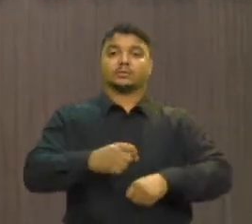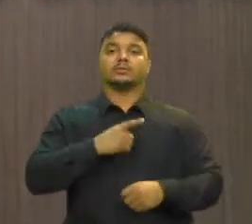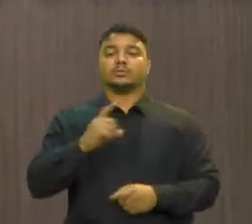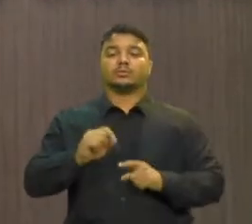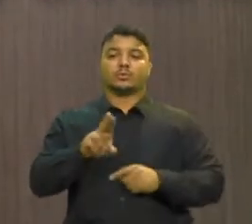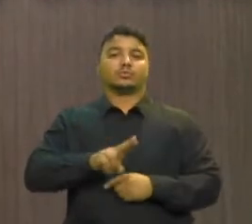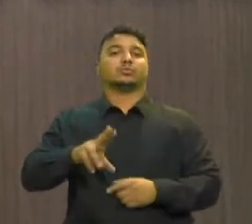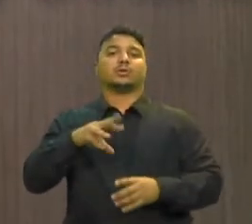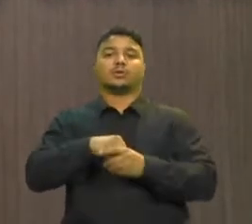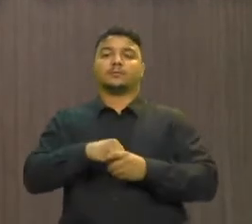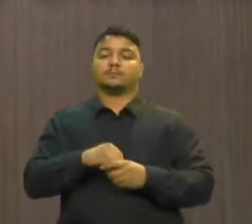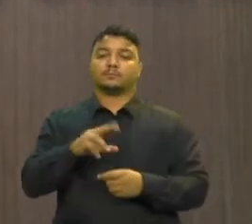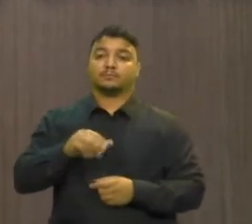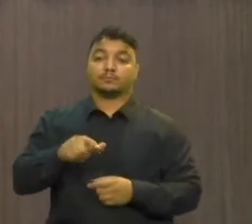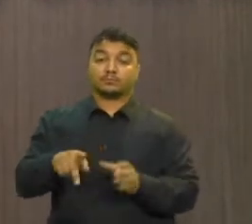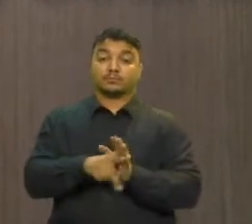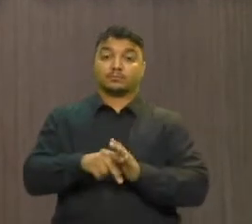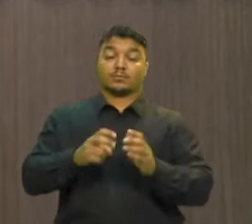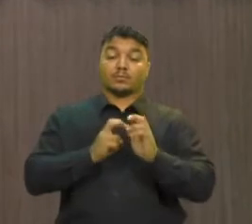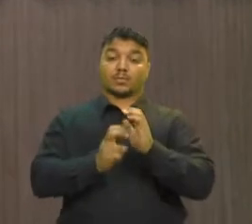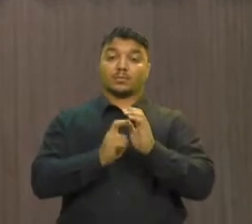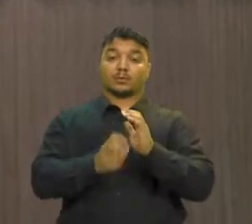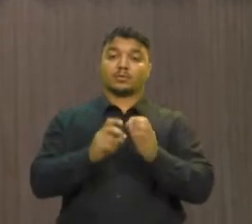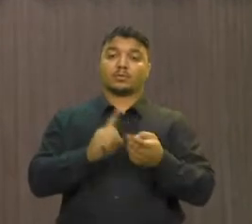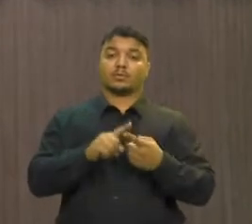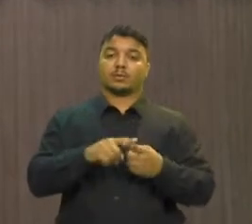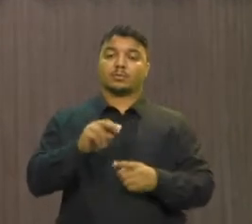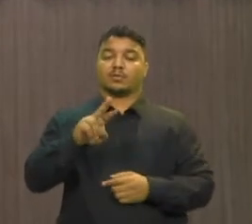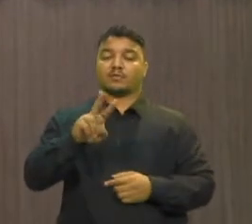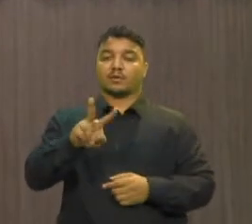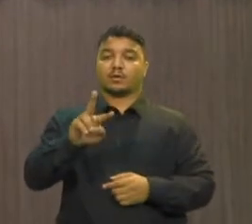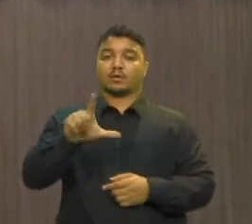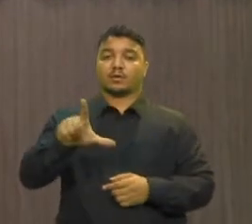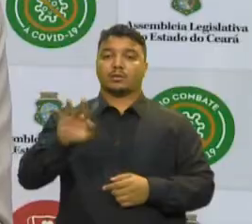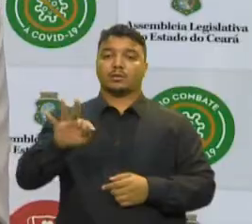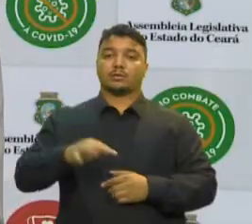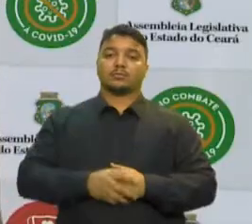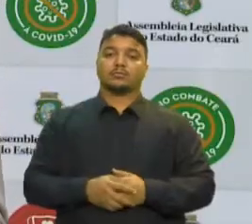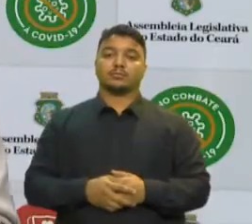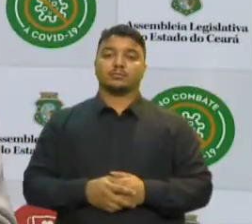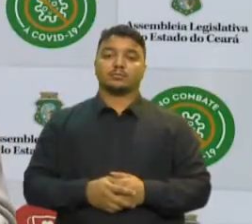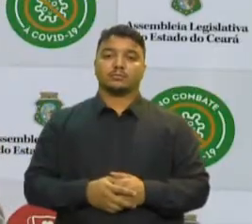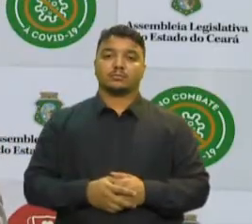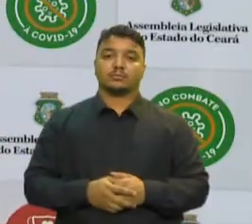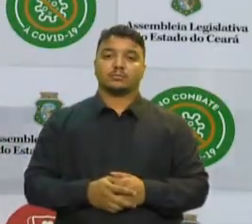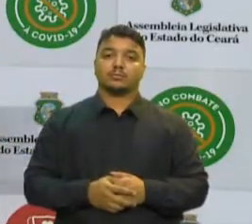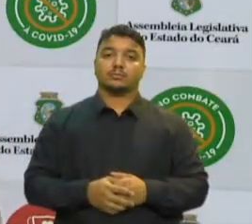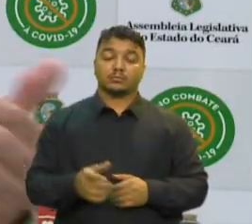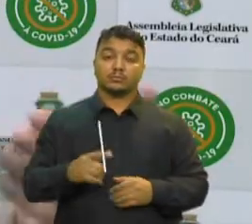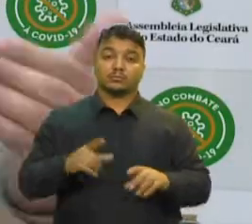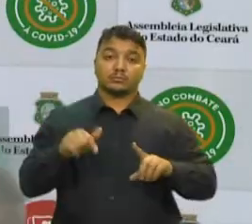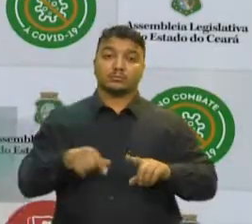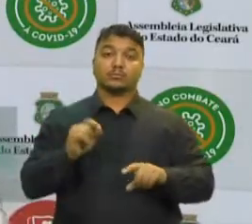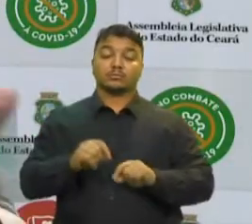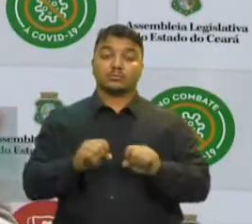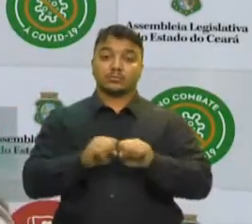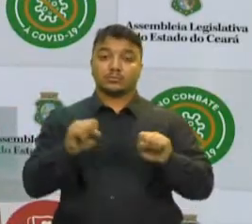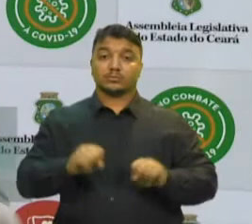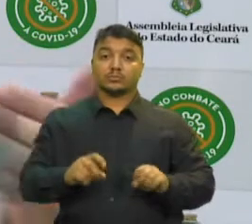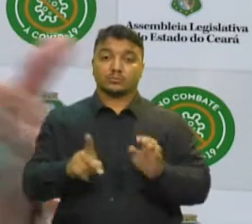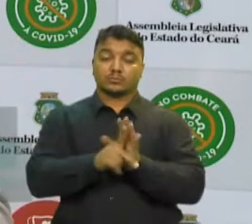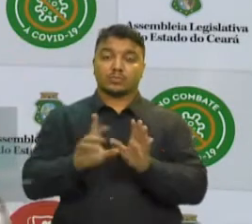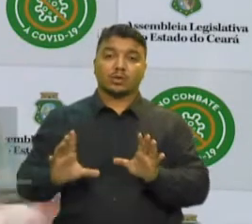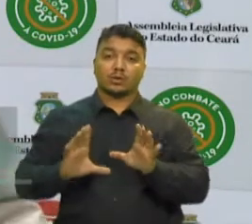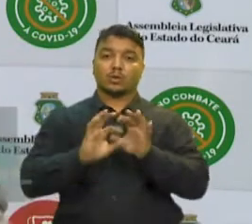estações e nos vagões de metrô e do veículo leve sobre trilhos do Ceará O que um bom sistema de transporte faz? Ele conecta